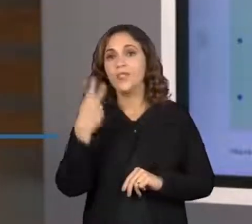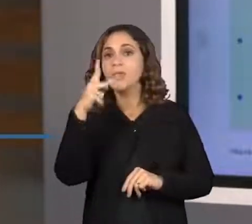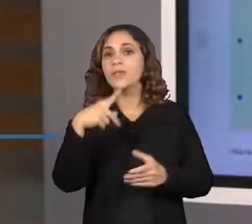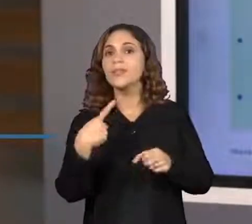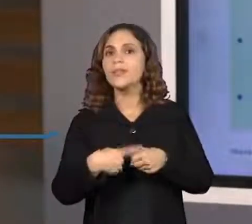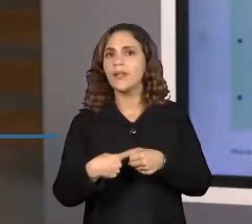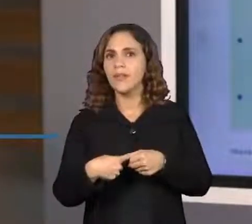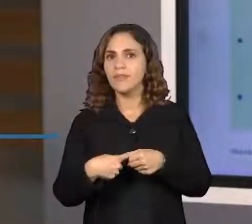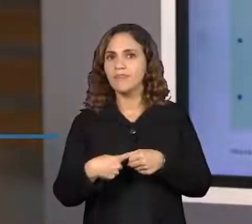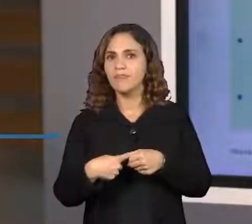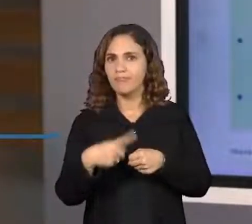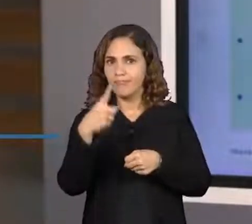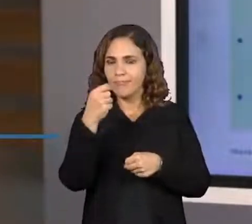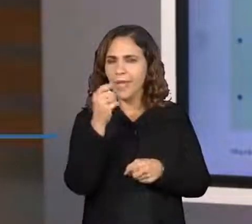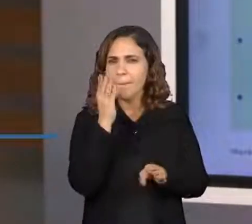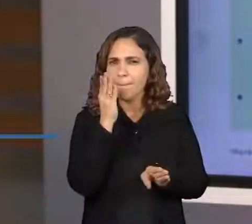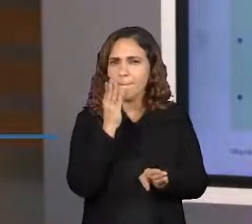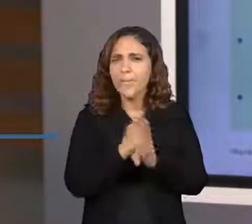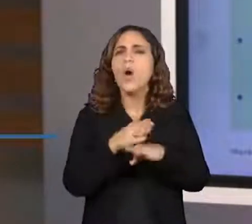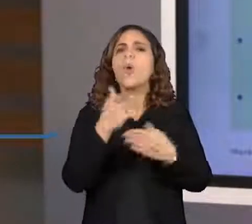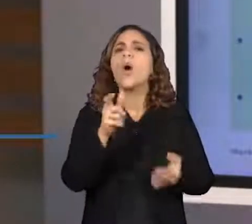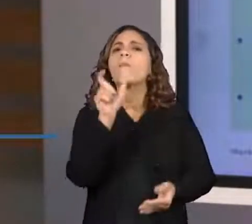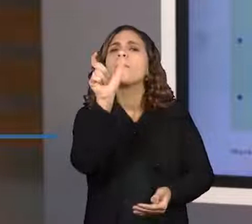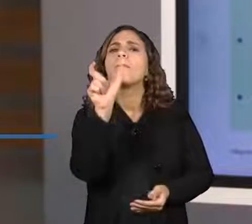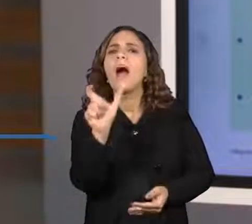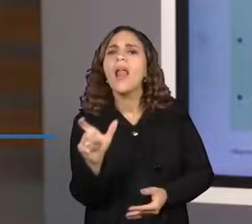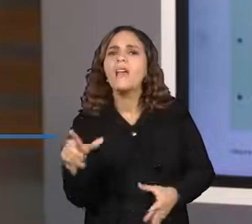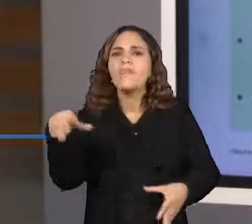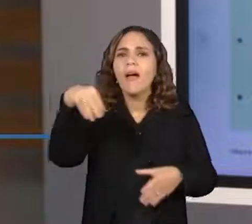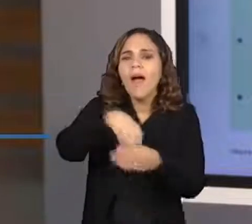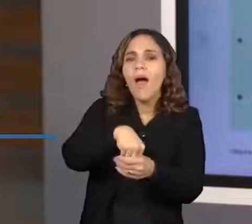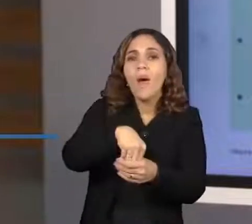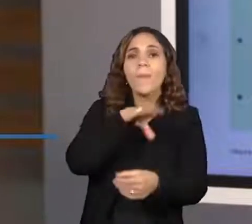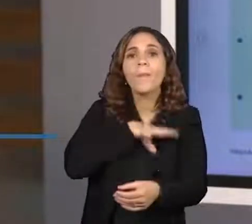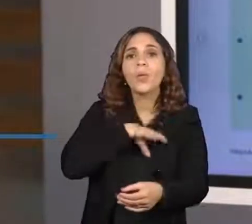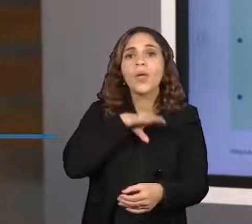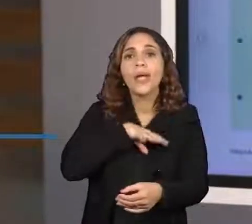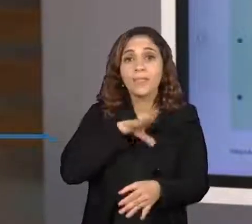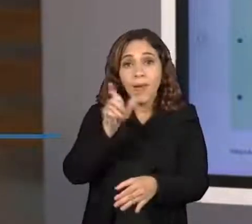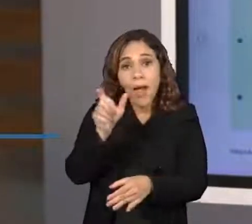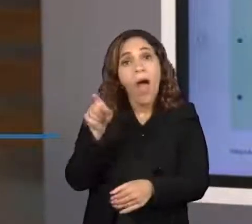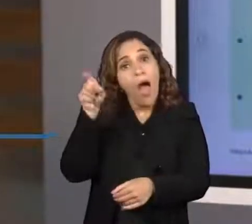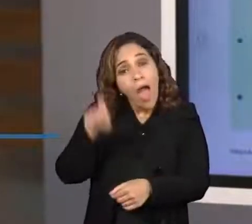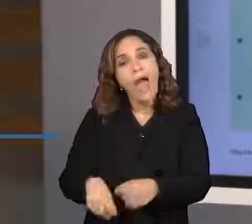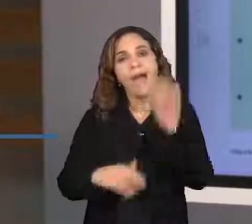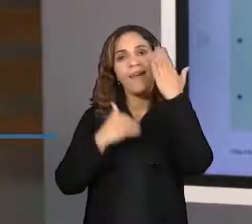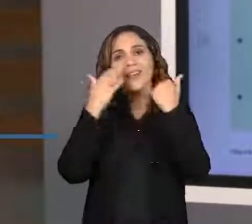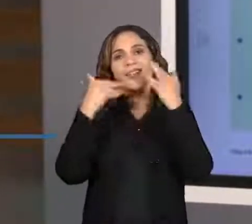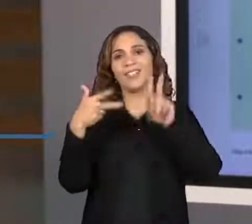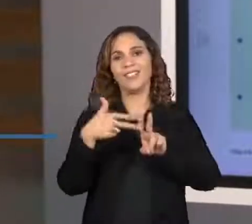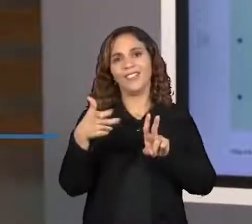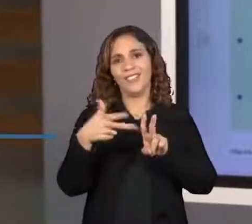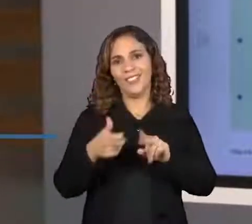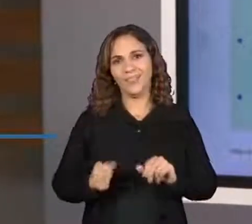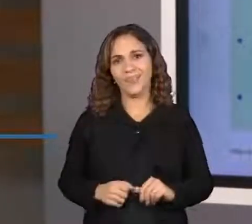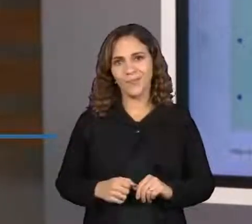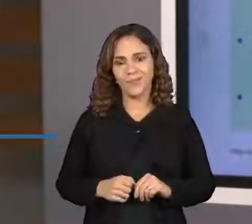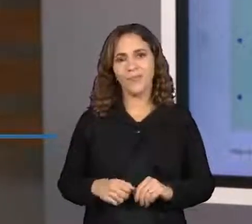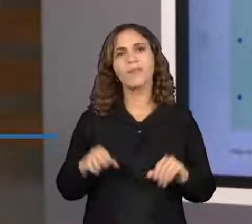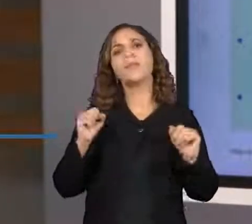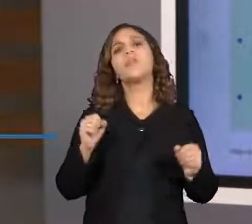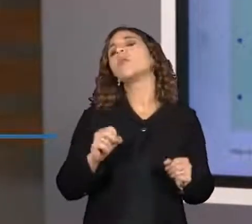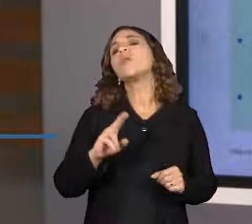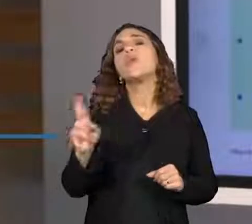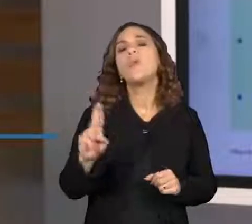Aceita esse desafio? Então, você vai descobrir quais são as palavras indígenas que tem aí na sua cidade. Provavelmente, nomes de